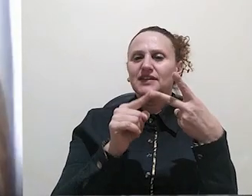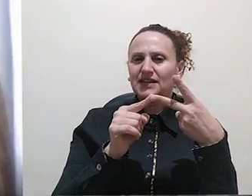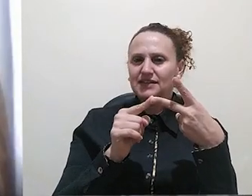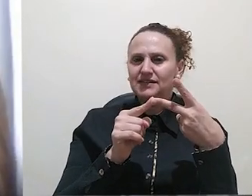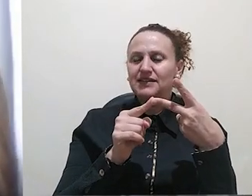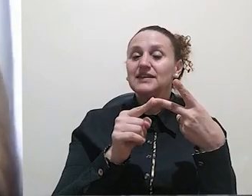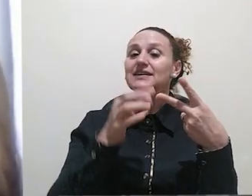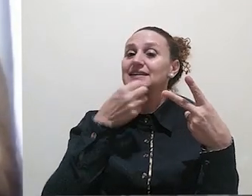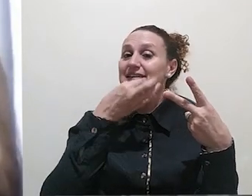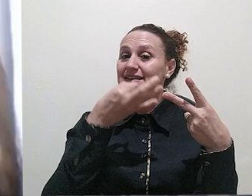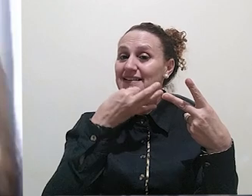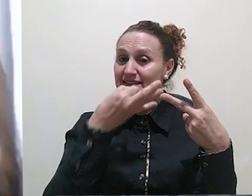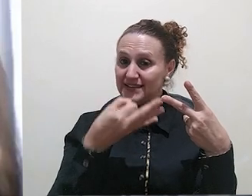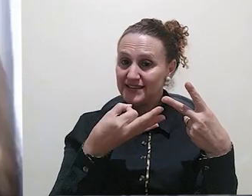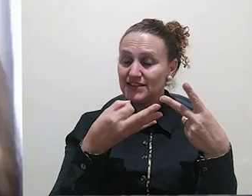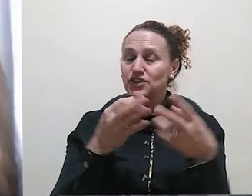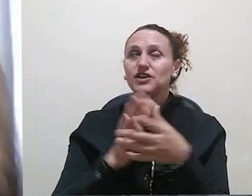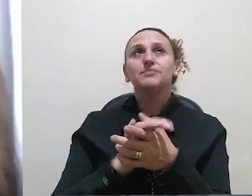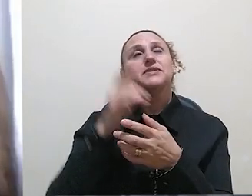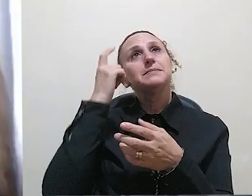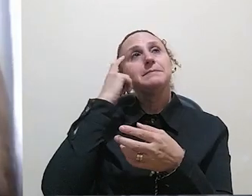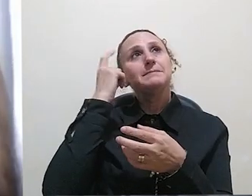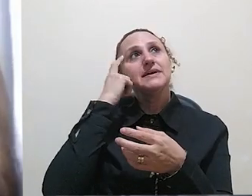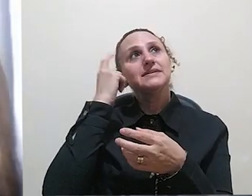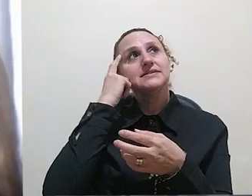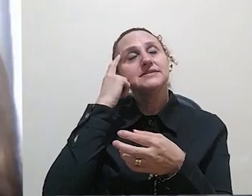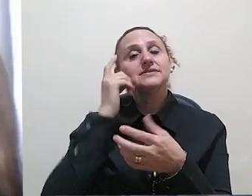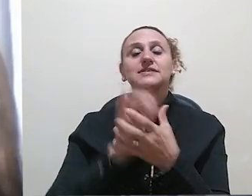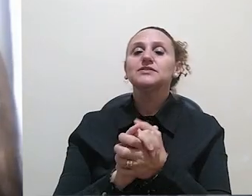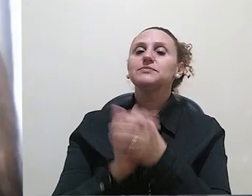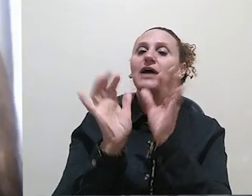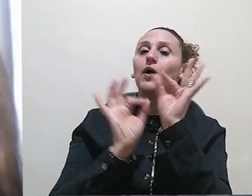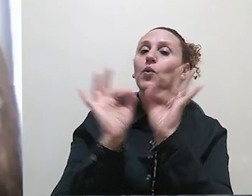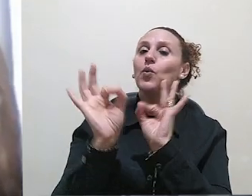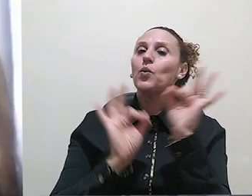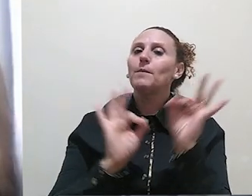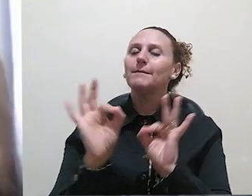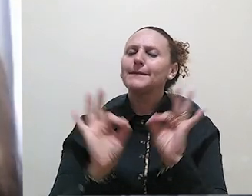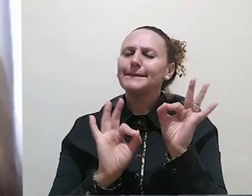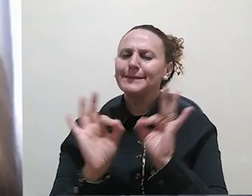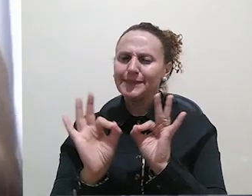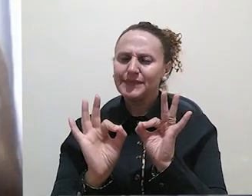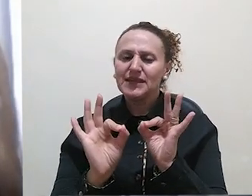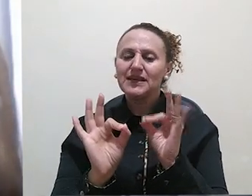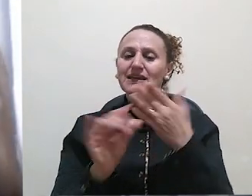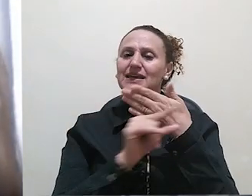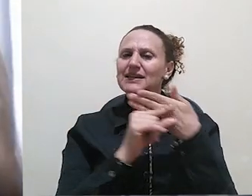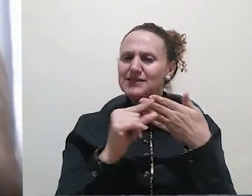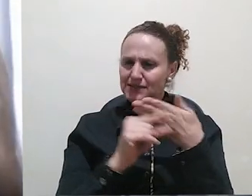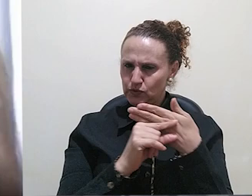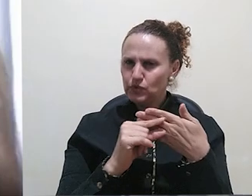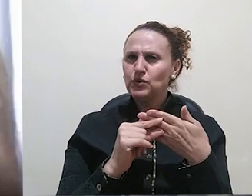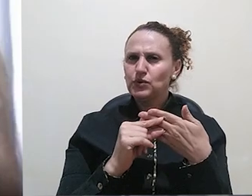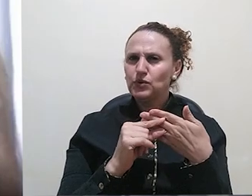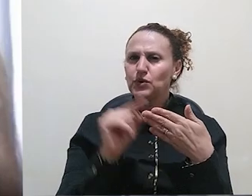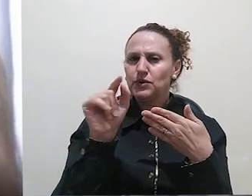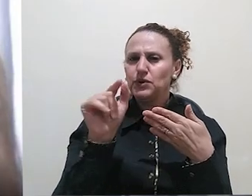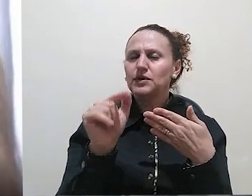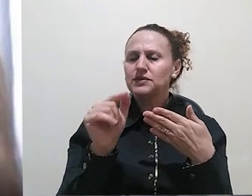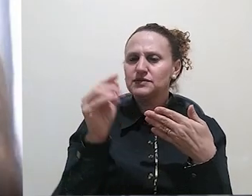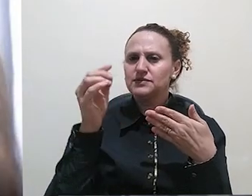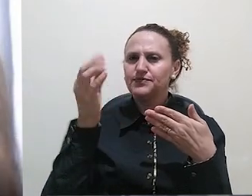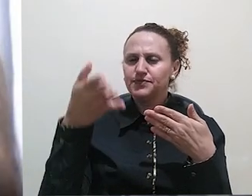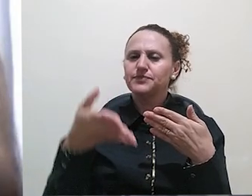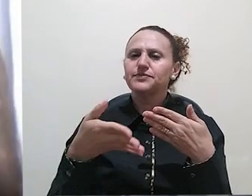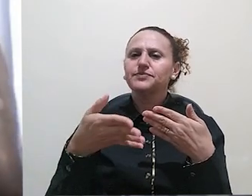acadêmica, né, e pensando assim no percurso para organização. Esses autores, o